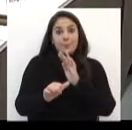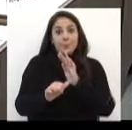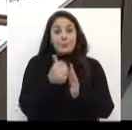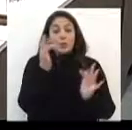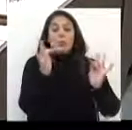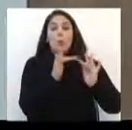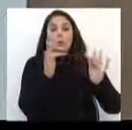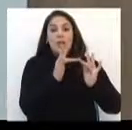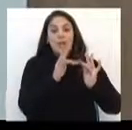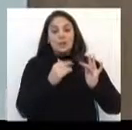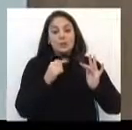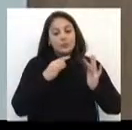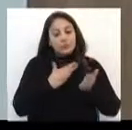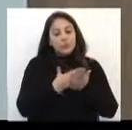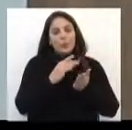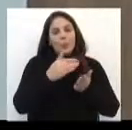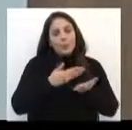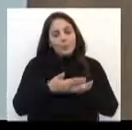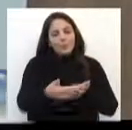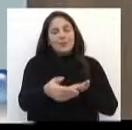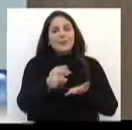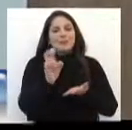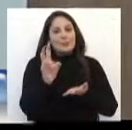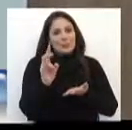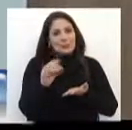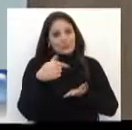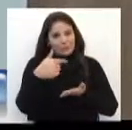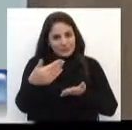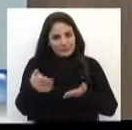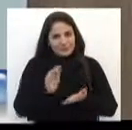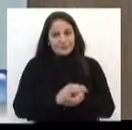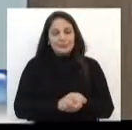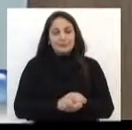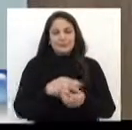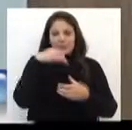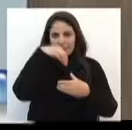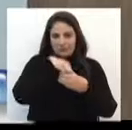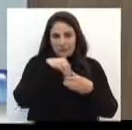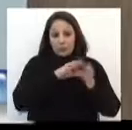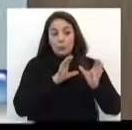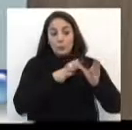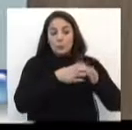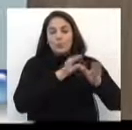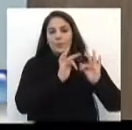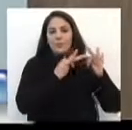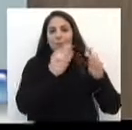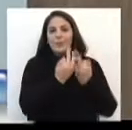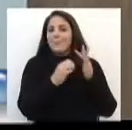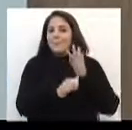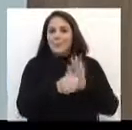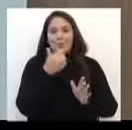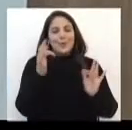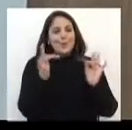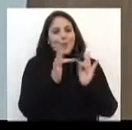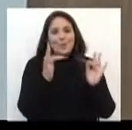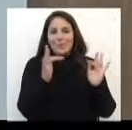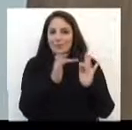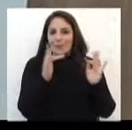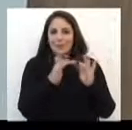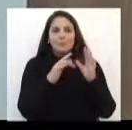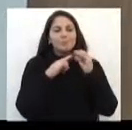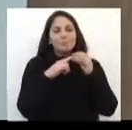drogas. O que a gente observa? Que muitas vezes, dentro do seio familiar, eles têm esse primeiro contato, principalmente com o álcool.